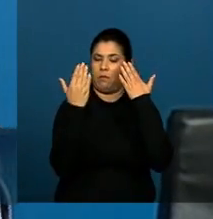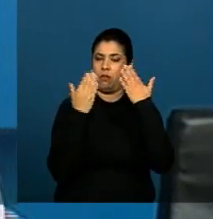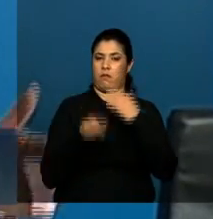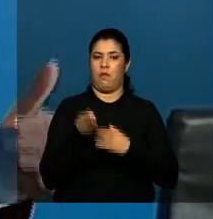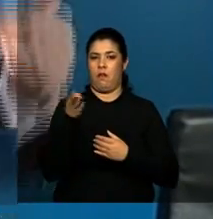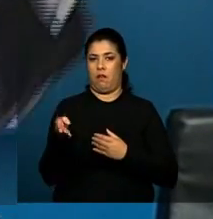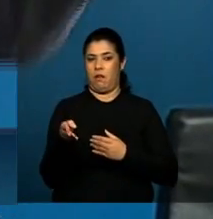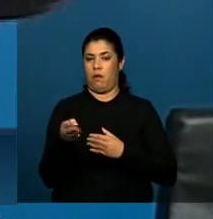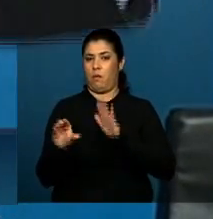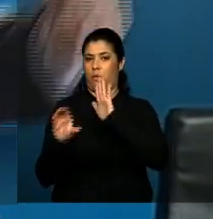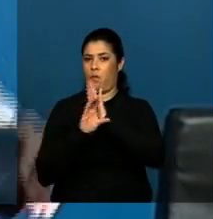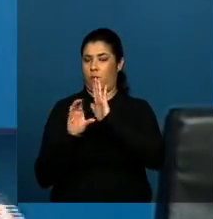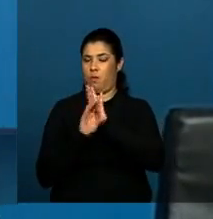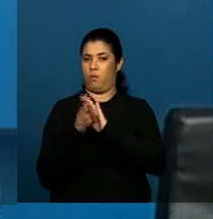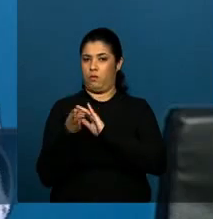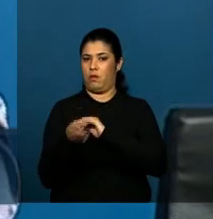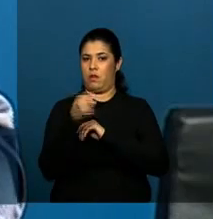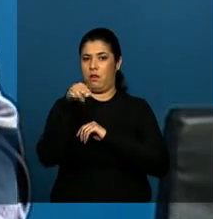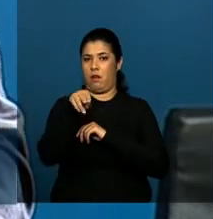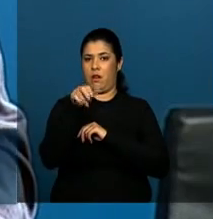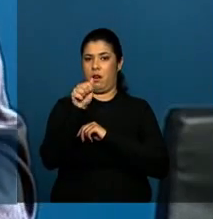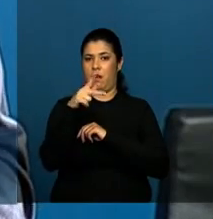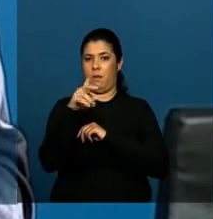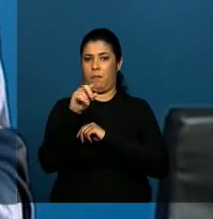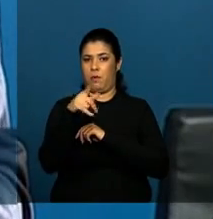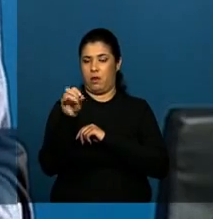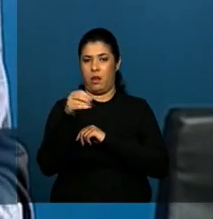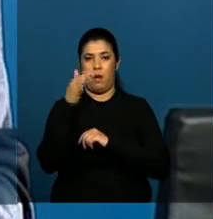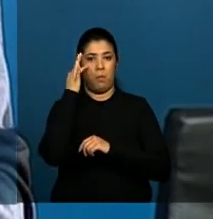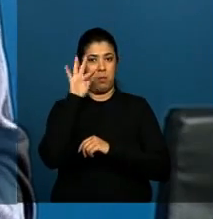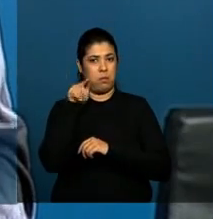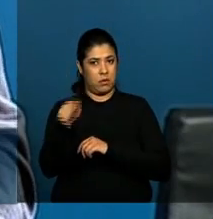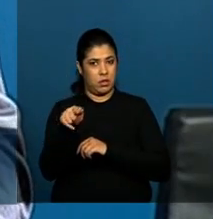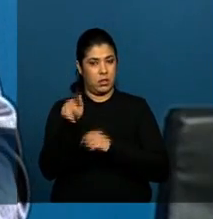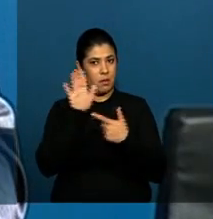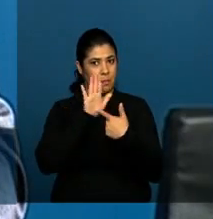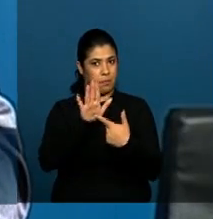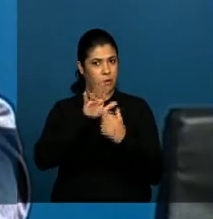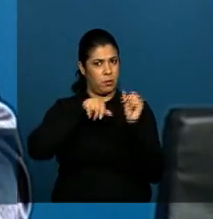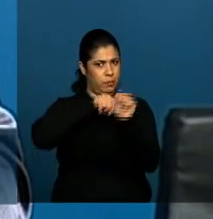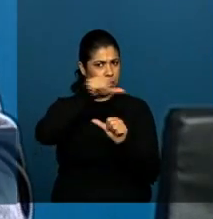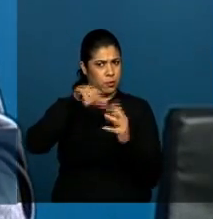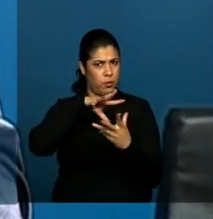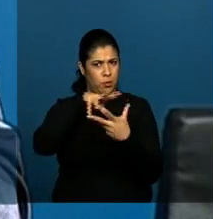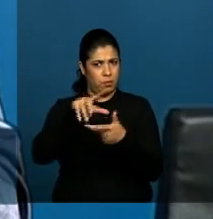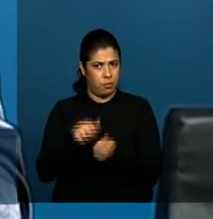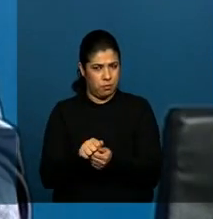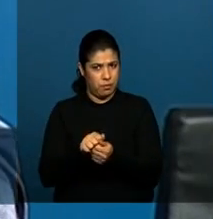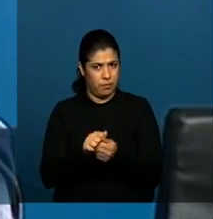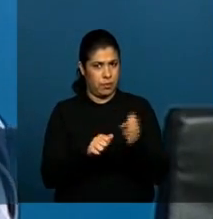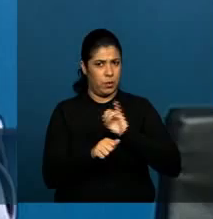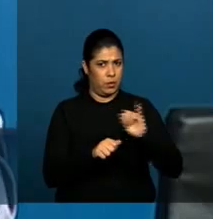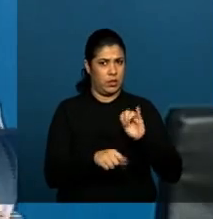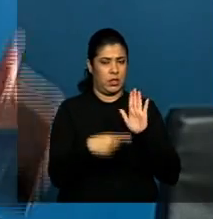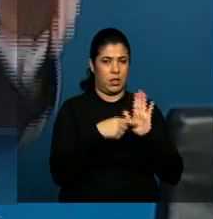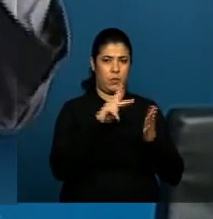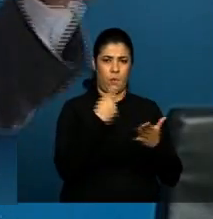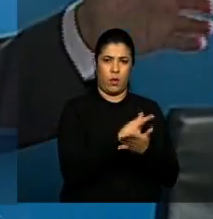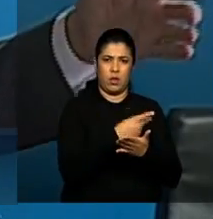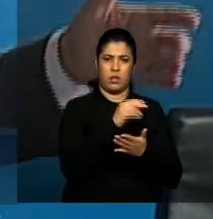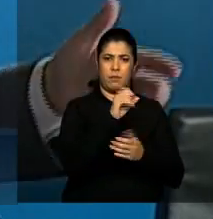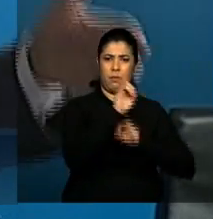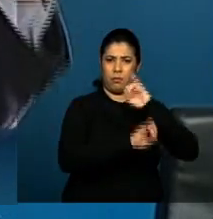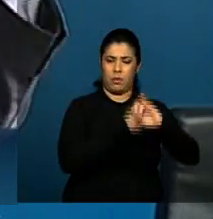Napoleônico influenciou o mundo e se a lei do marco civil da internet influenciará o mundo na mesma